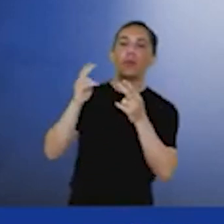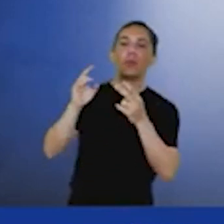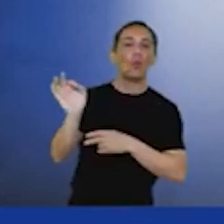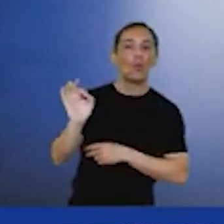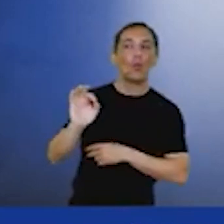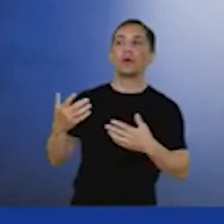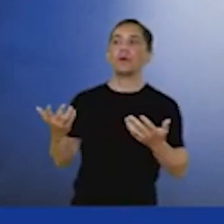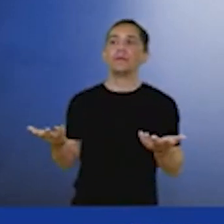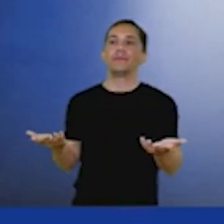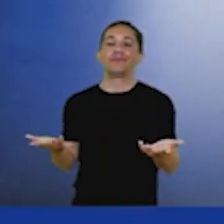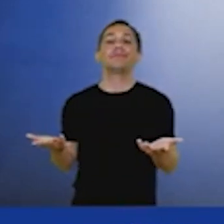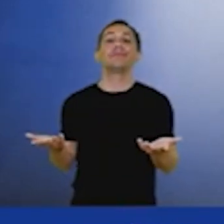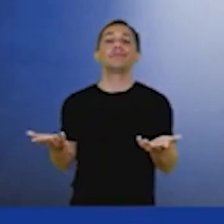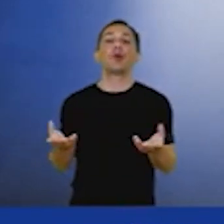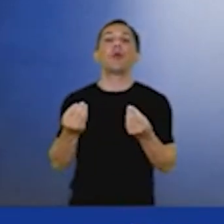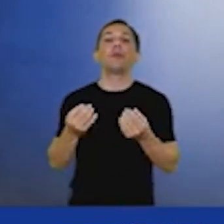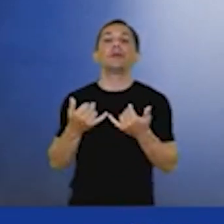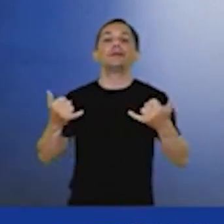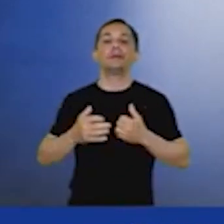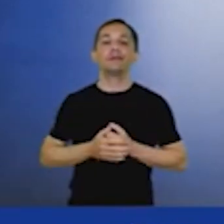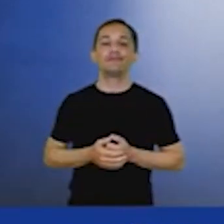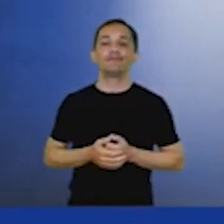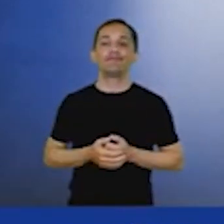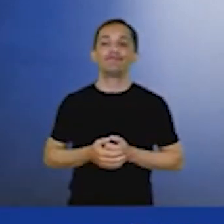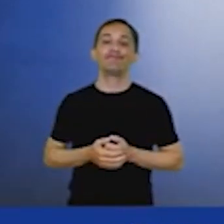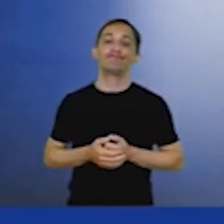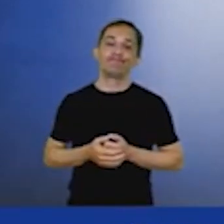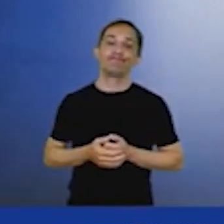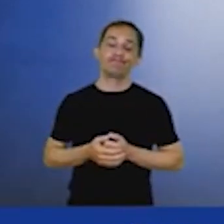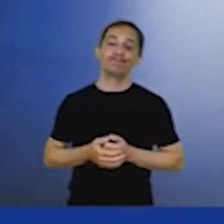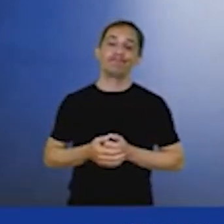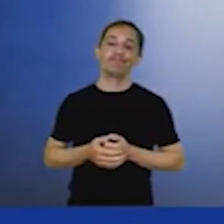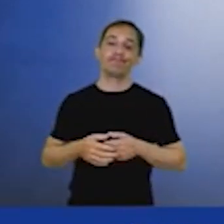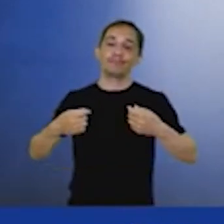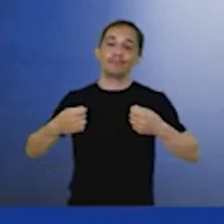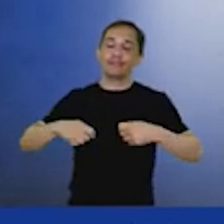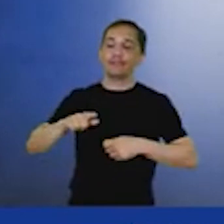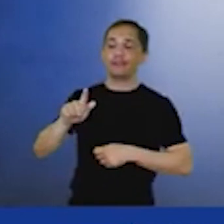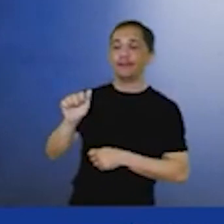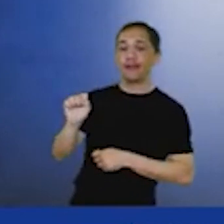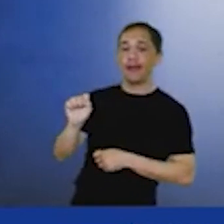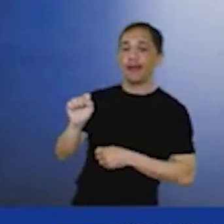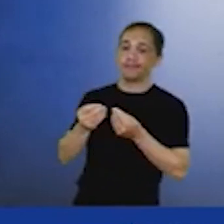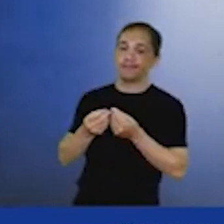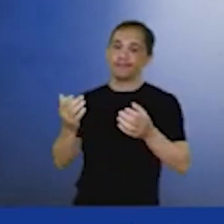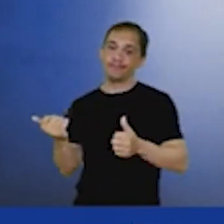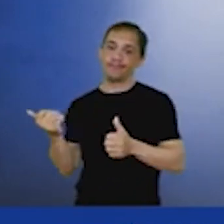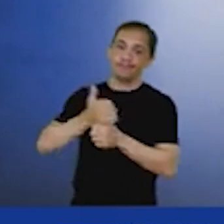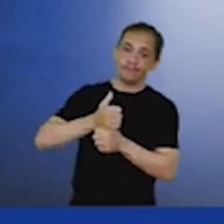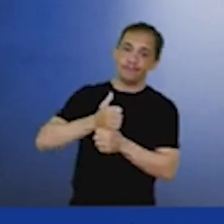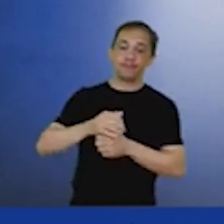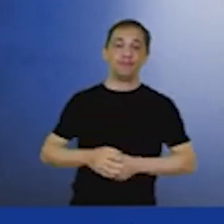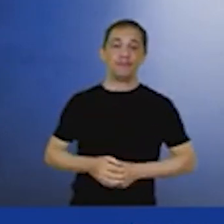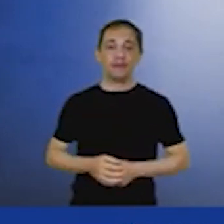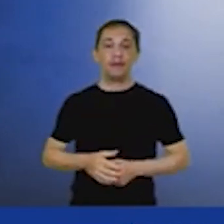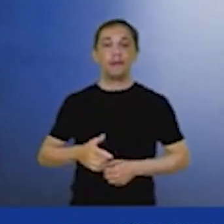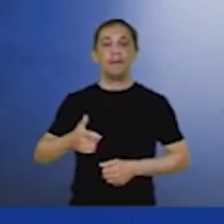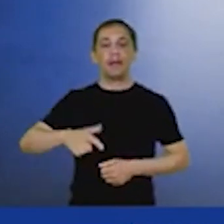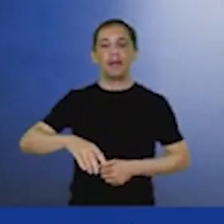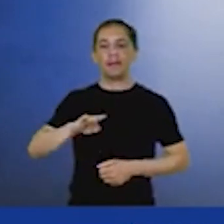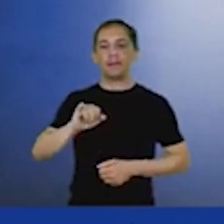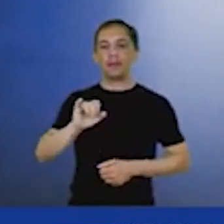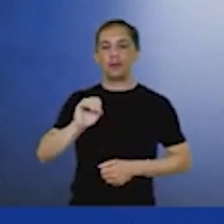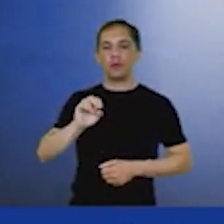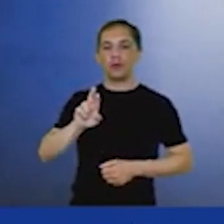ligadas e a gente garante a segurança da matriz elétrica entregando o gás. O terceiro ponto são as biorrefinarias da Petrobras, os nossos